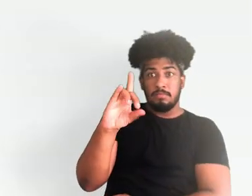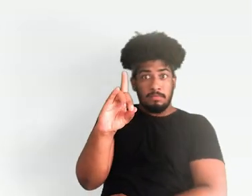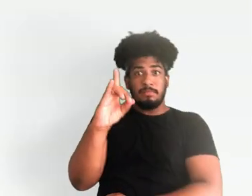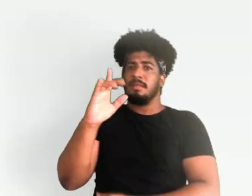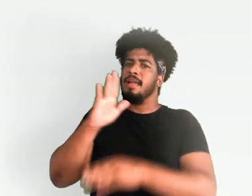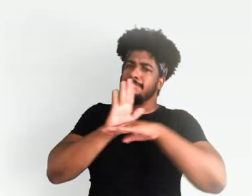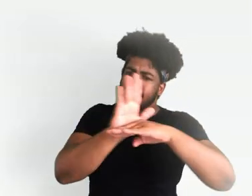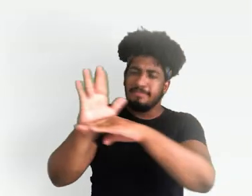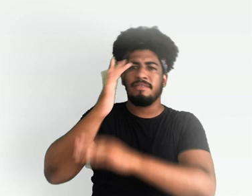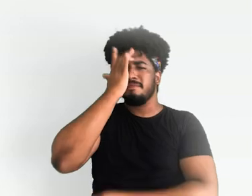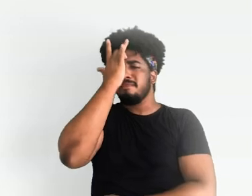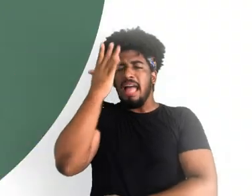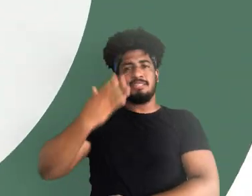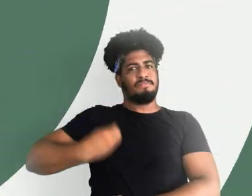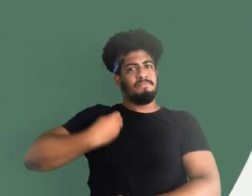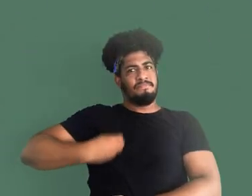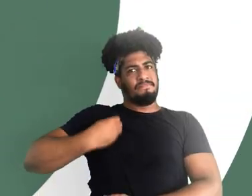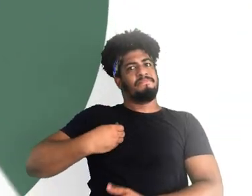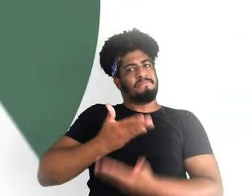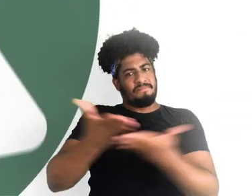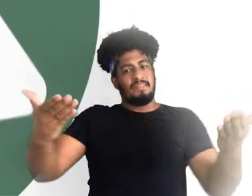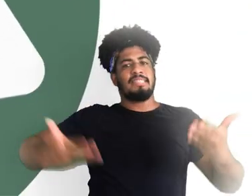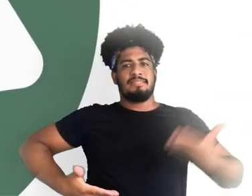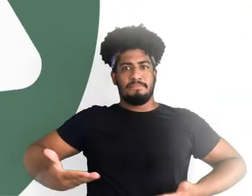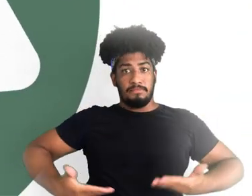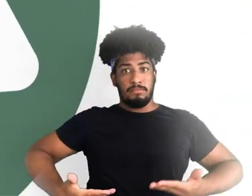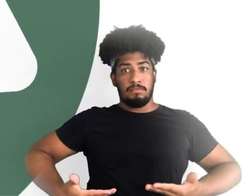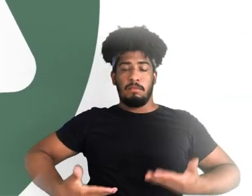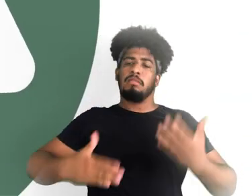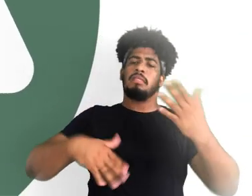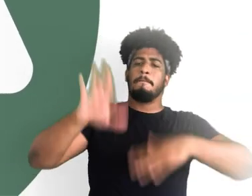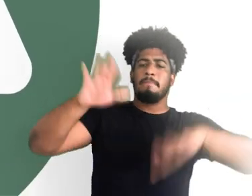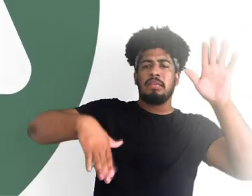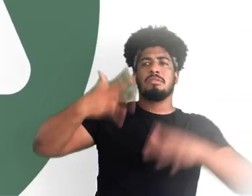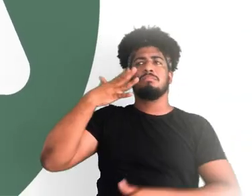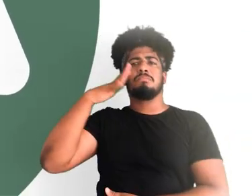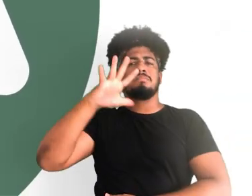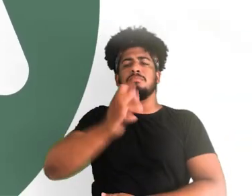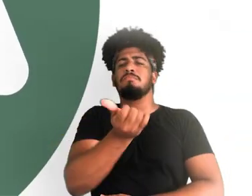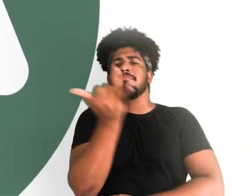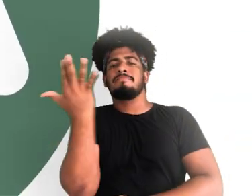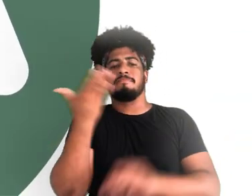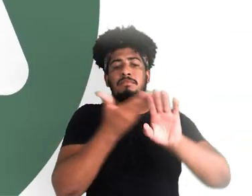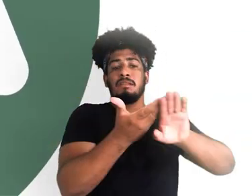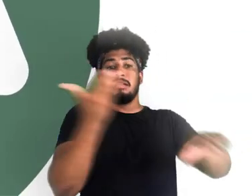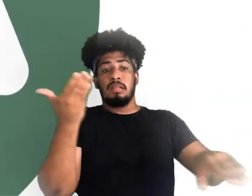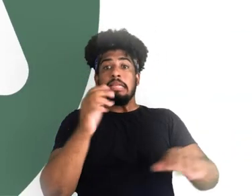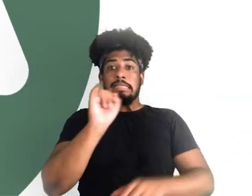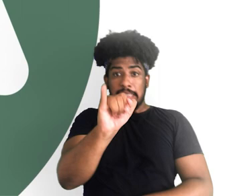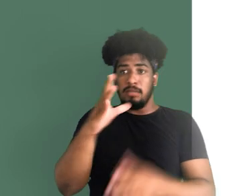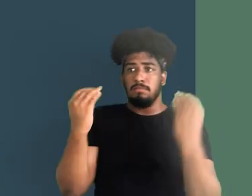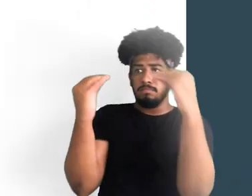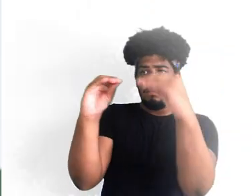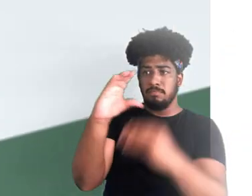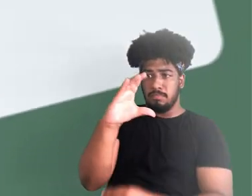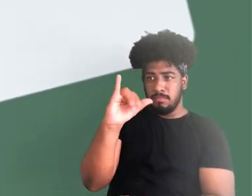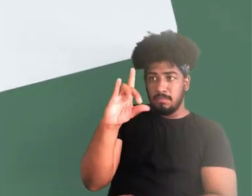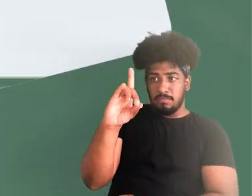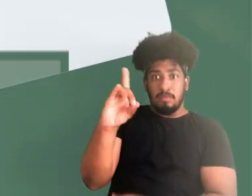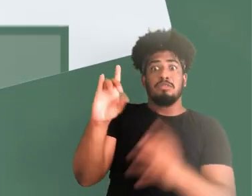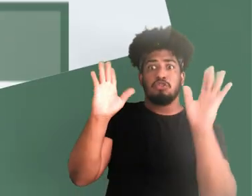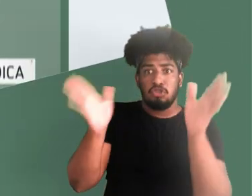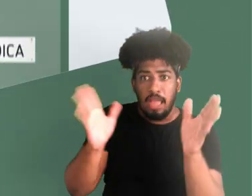bastante a vida do servidor e da servidora. Dependendo do número de dias de afastamento, se o SID estiver